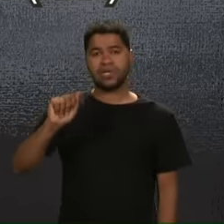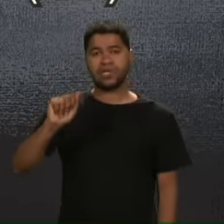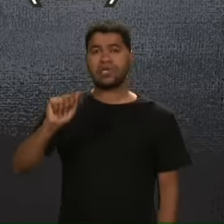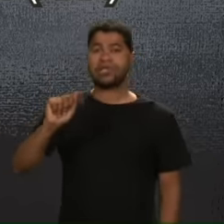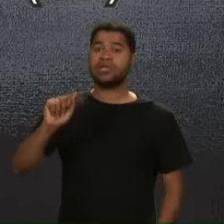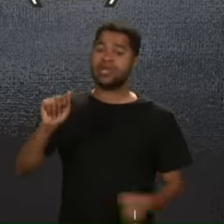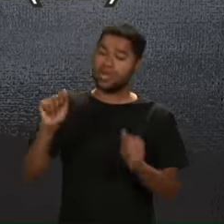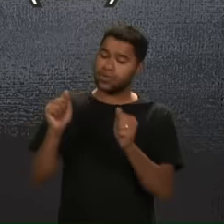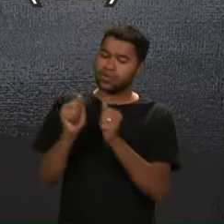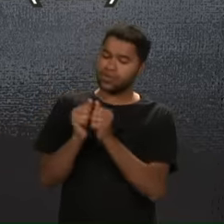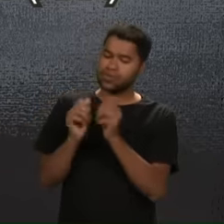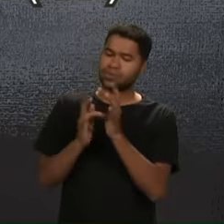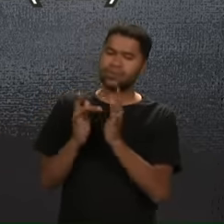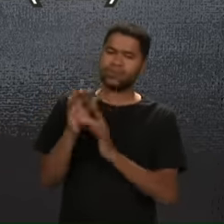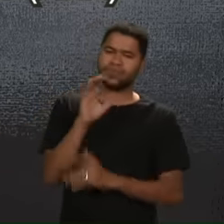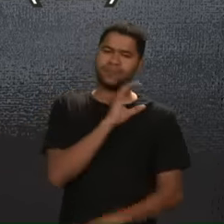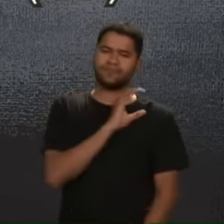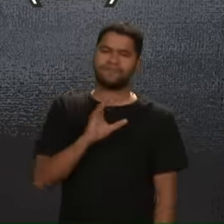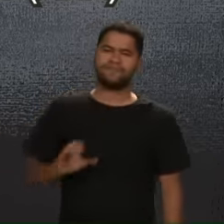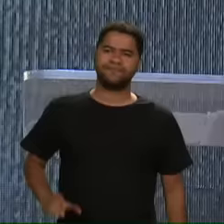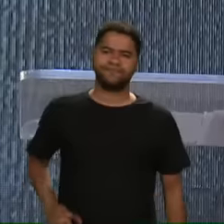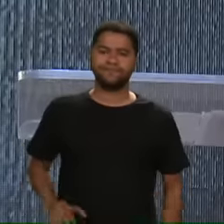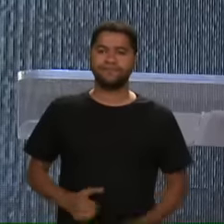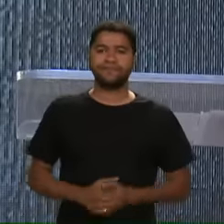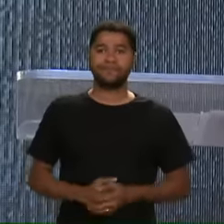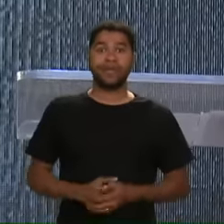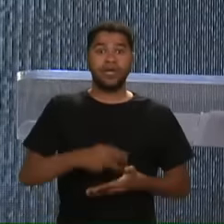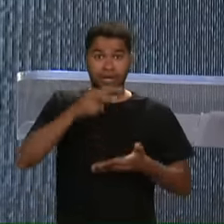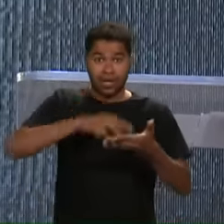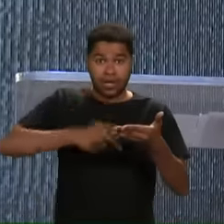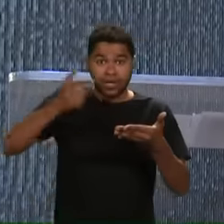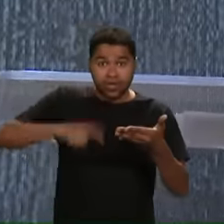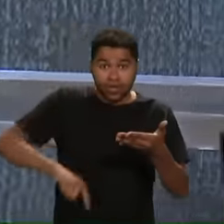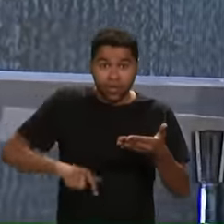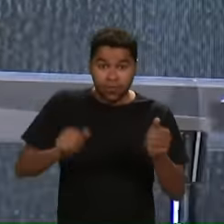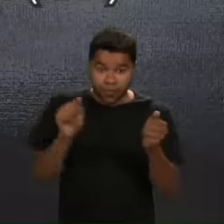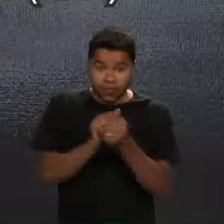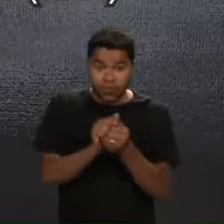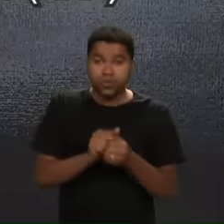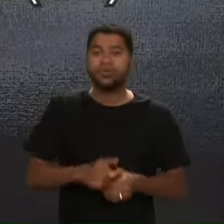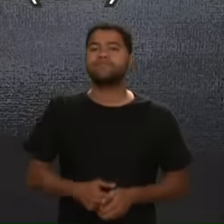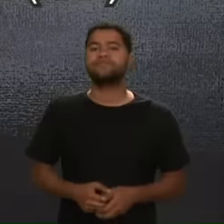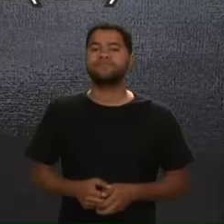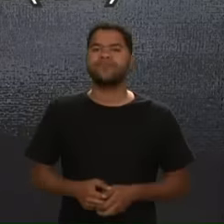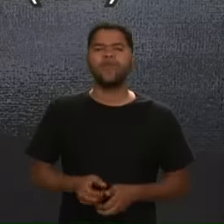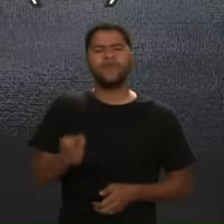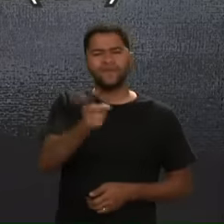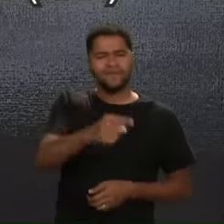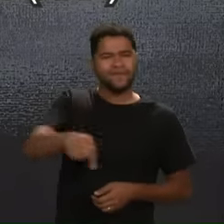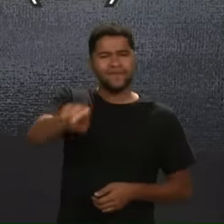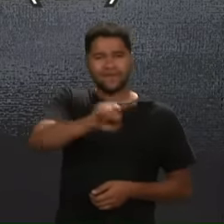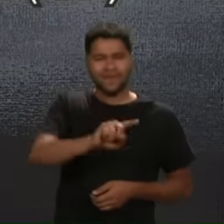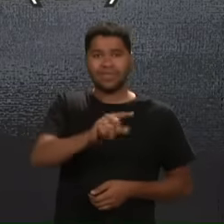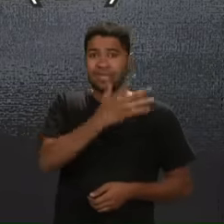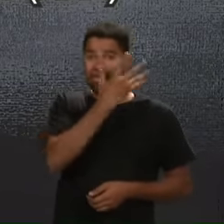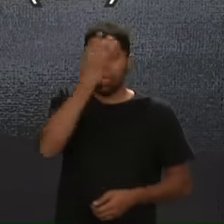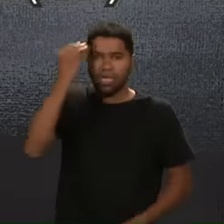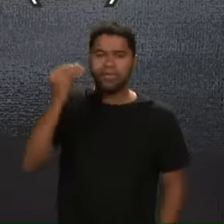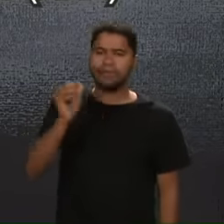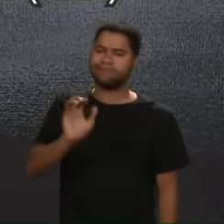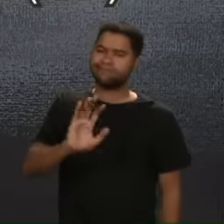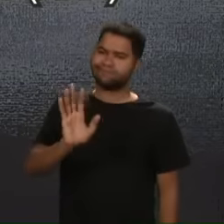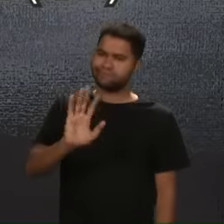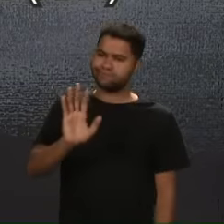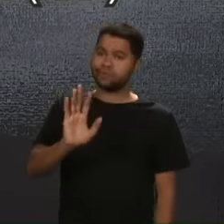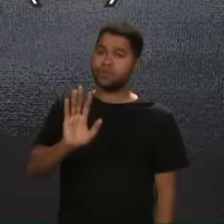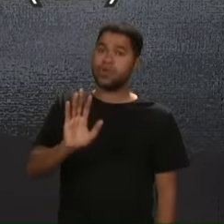está em Cristo Jesus Vamos ler de novo Todos juntos Porque você não pode esquecer